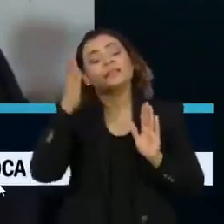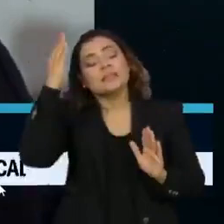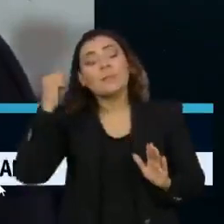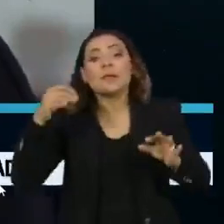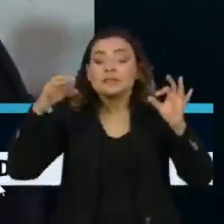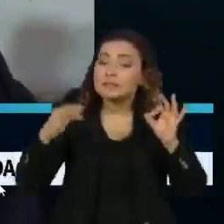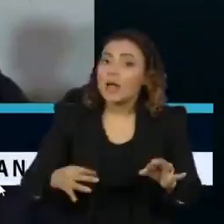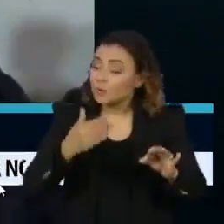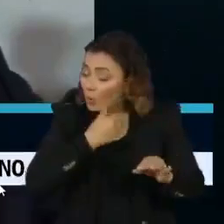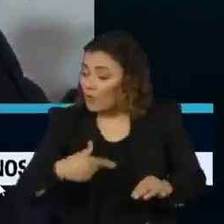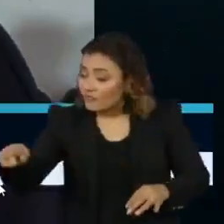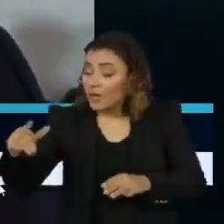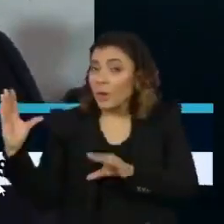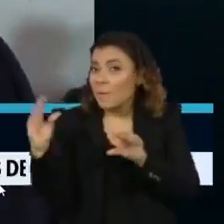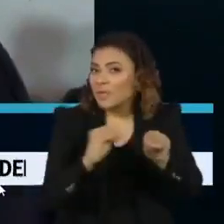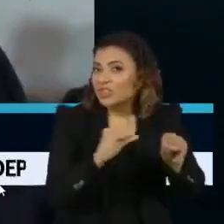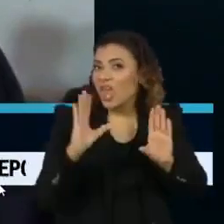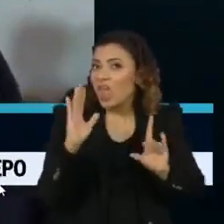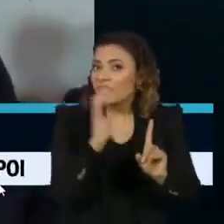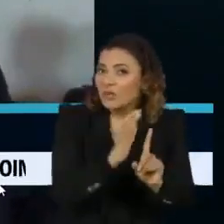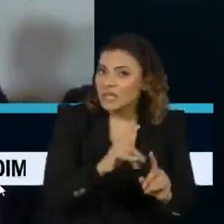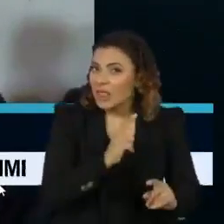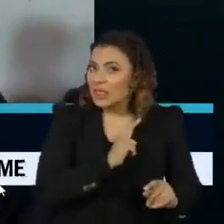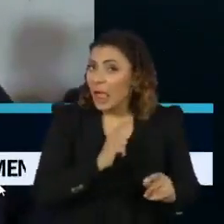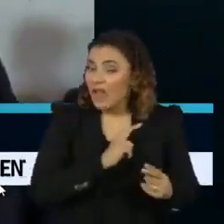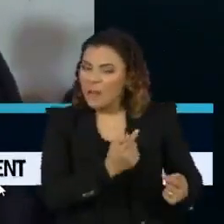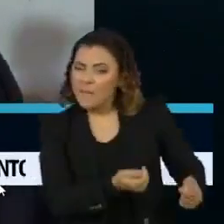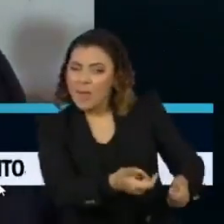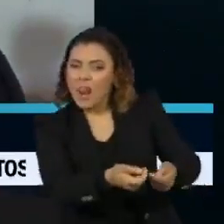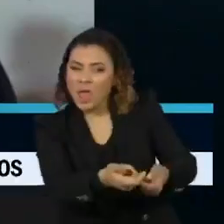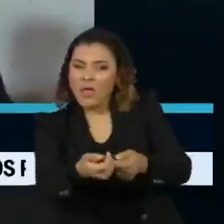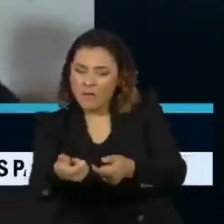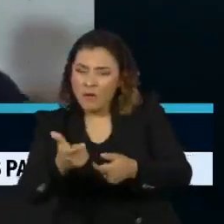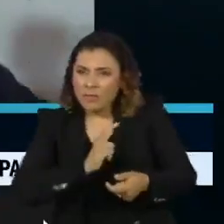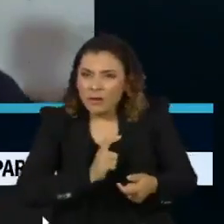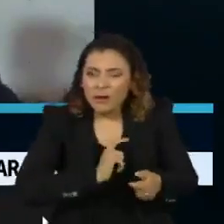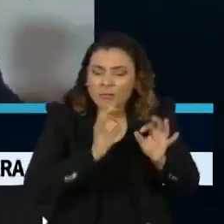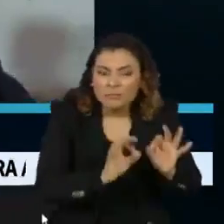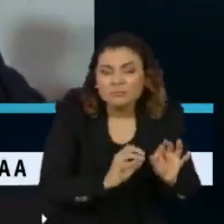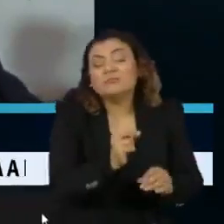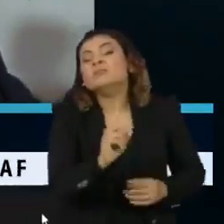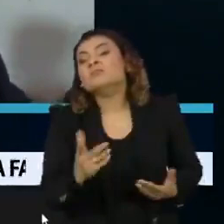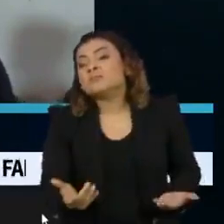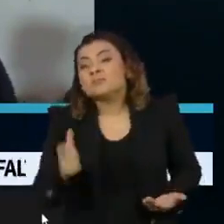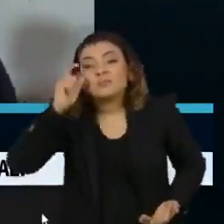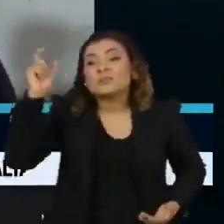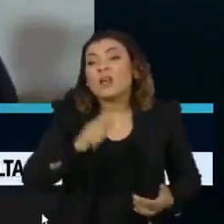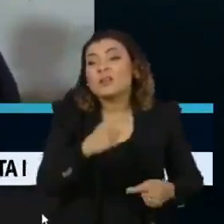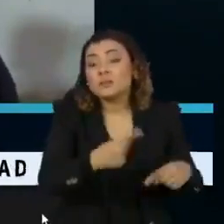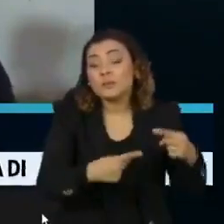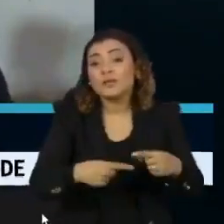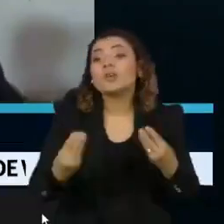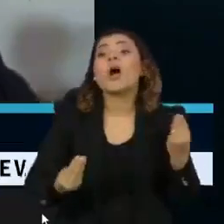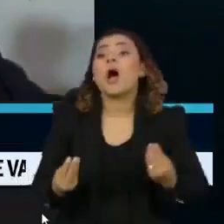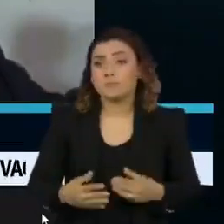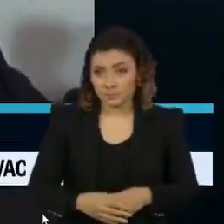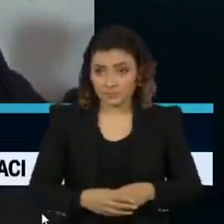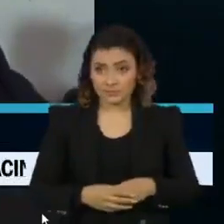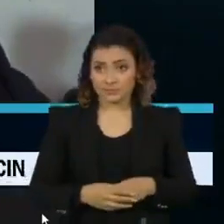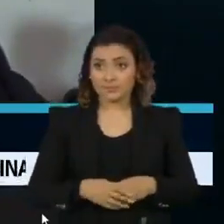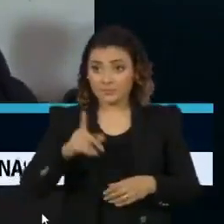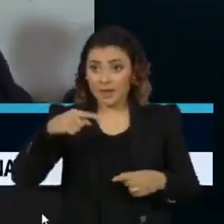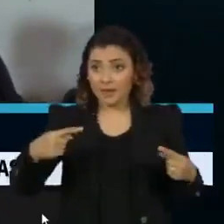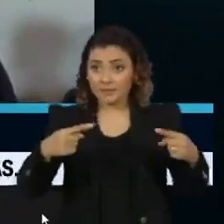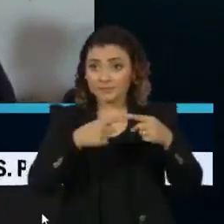o governo quis ou não quis favorecer um ou outro parlamentar, qual o interesse político disso, se era